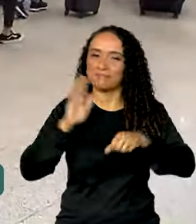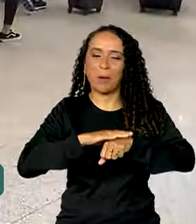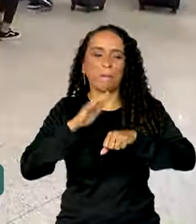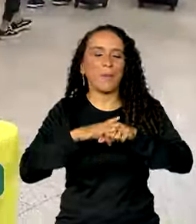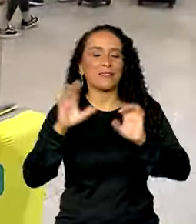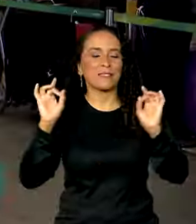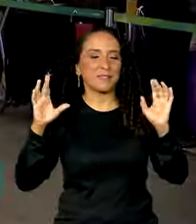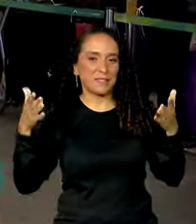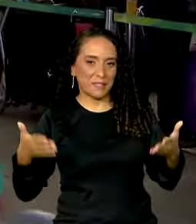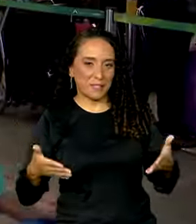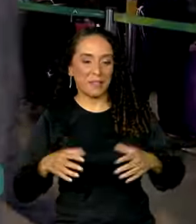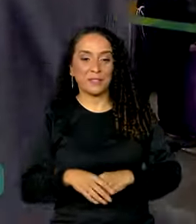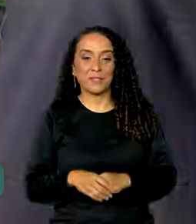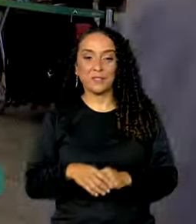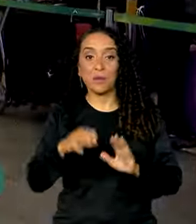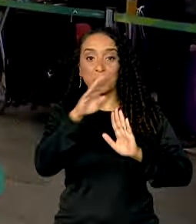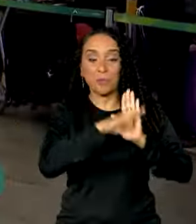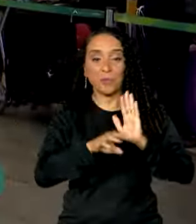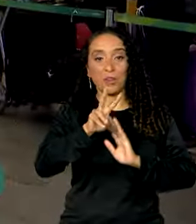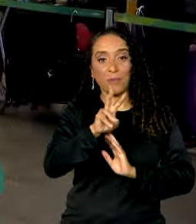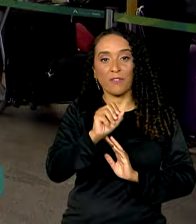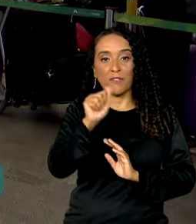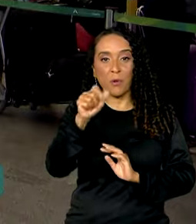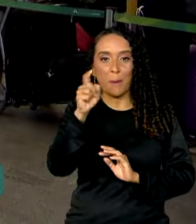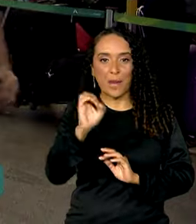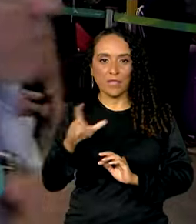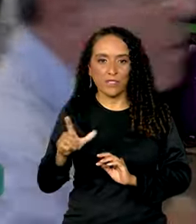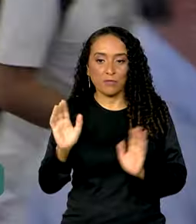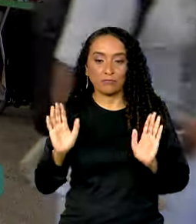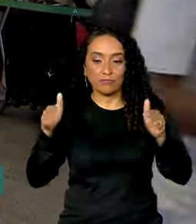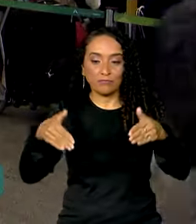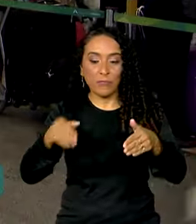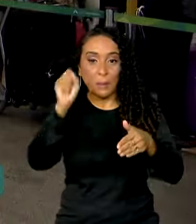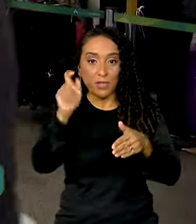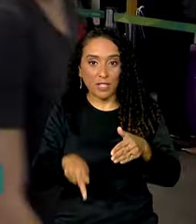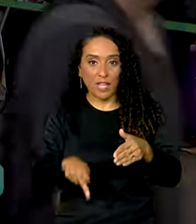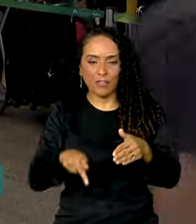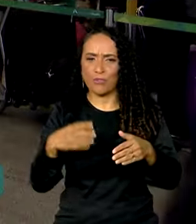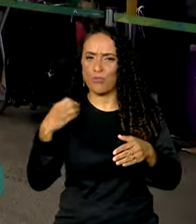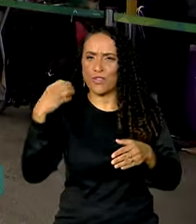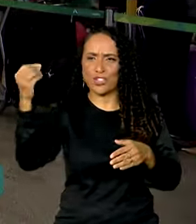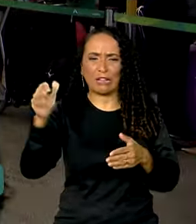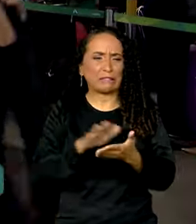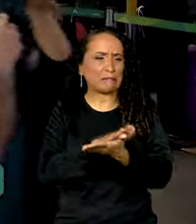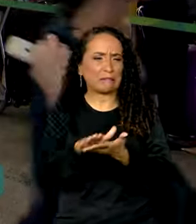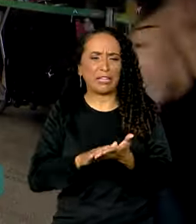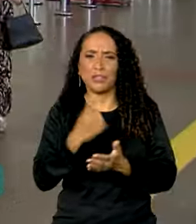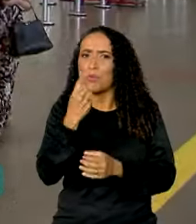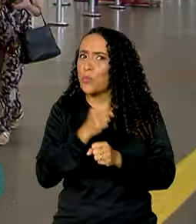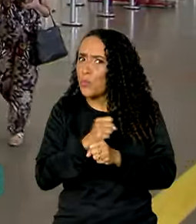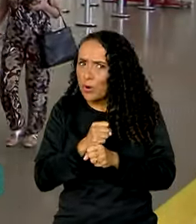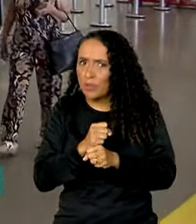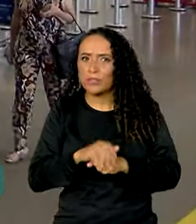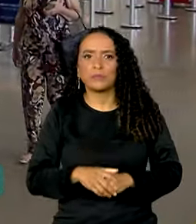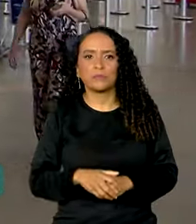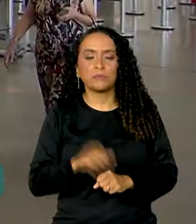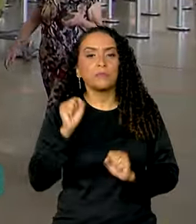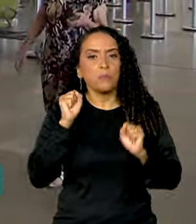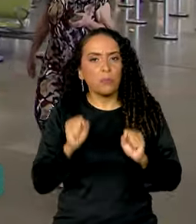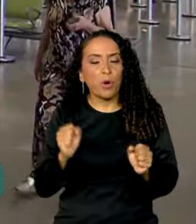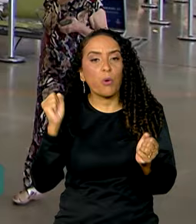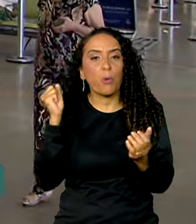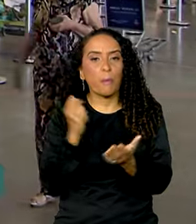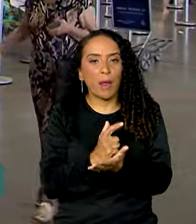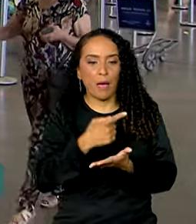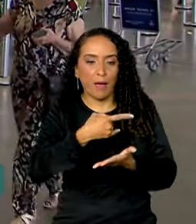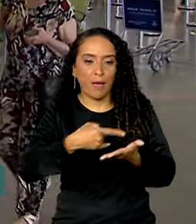especiais. O Voa Brasil é voltado para aposentados que não viajavam há pelo menos um ano. Eles podem comprar